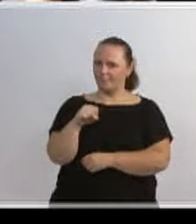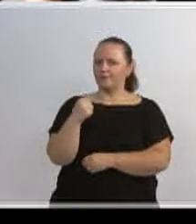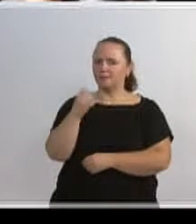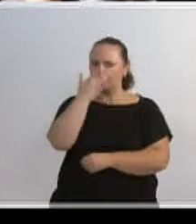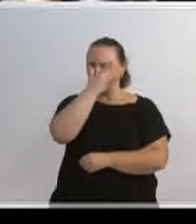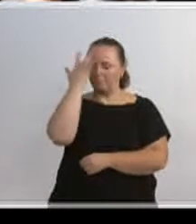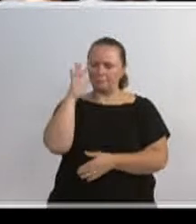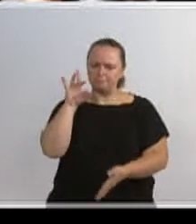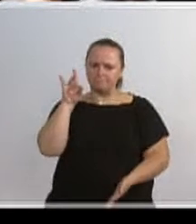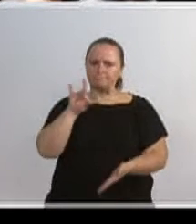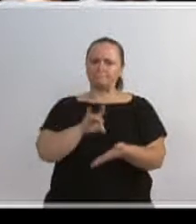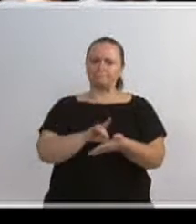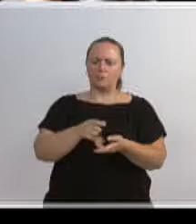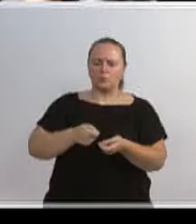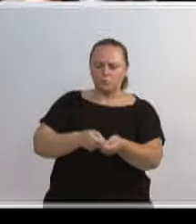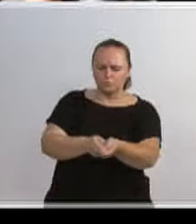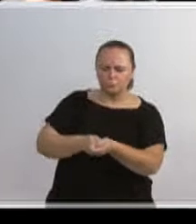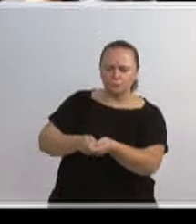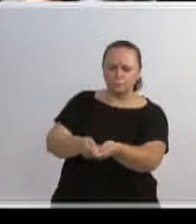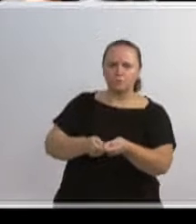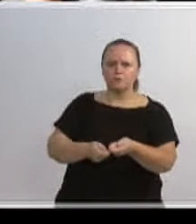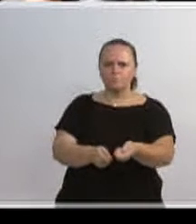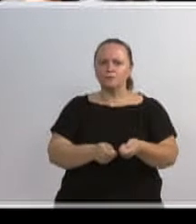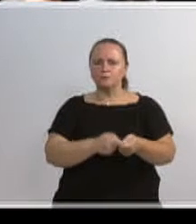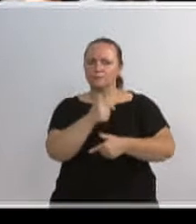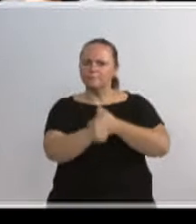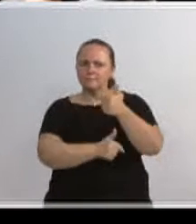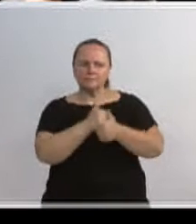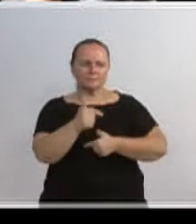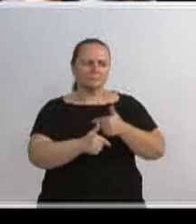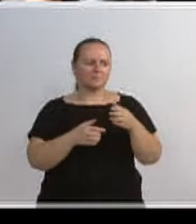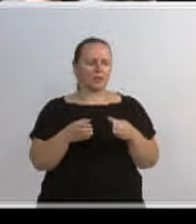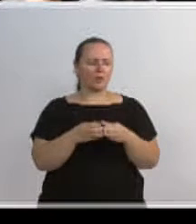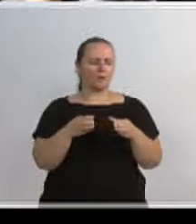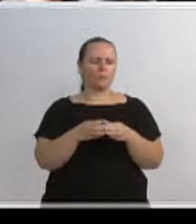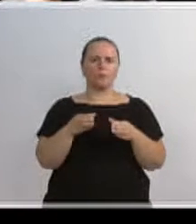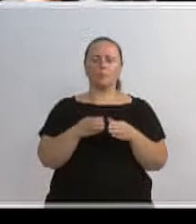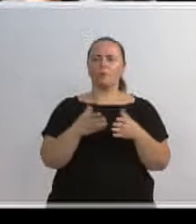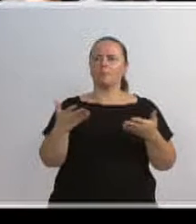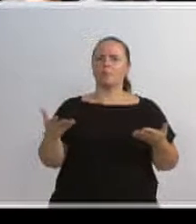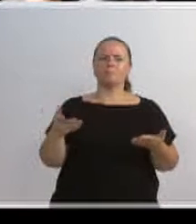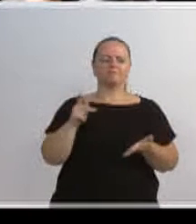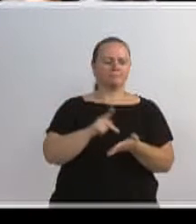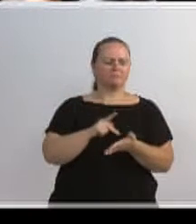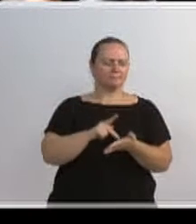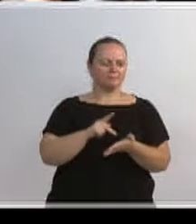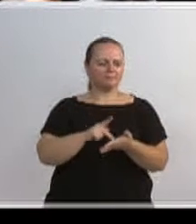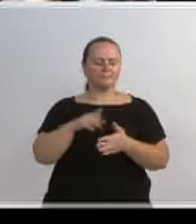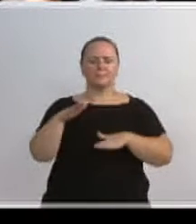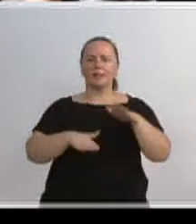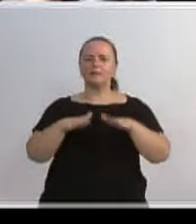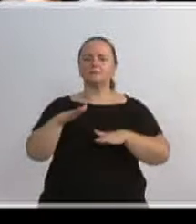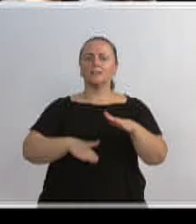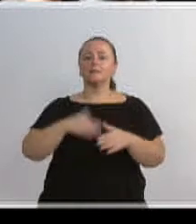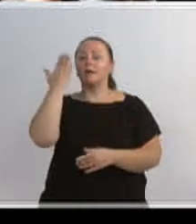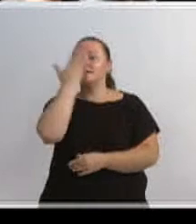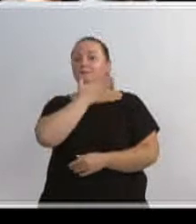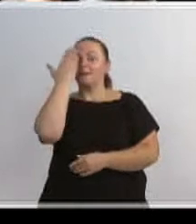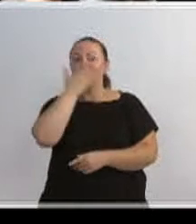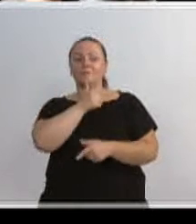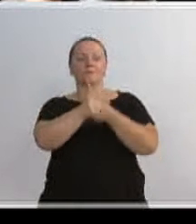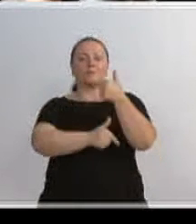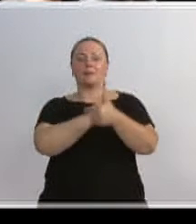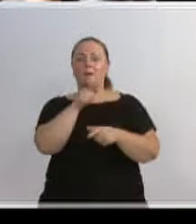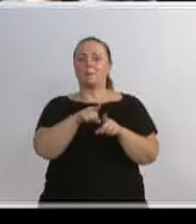firme, lavando as ruas, trabalhando, uma equipe que a gente acaba não vendo o trabalho que eles